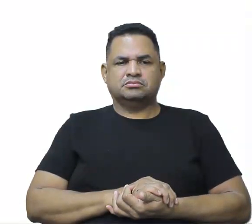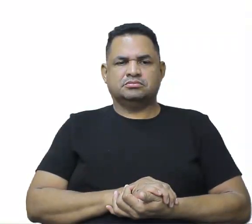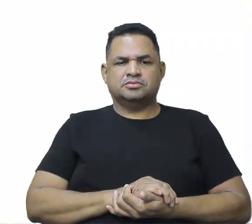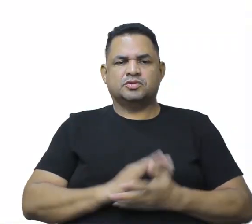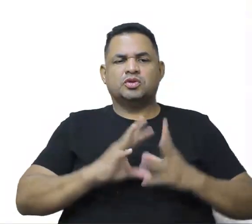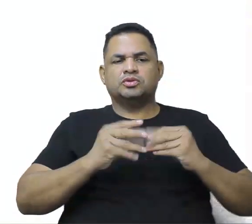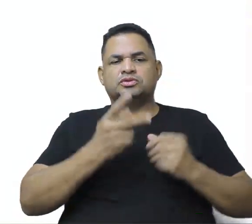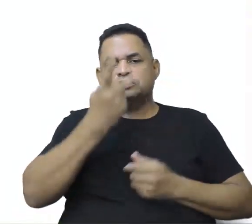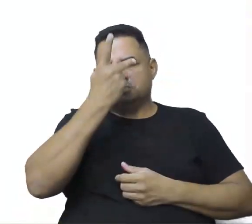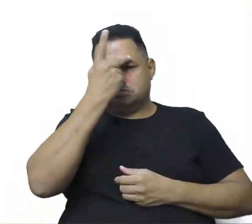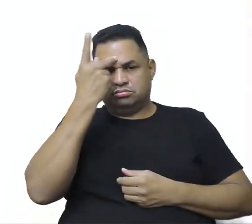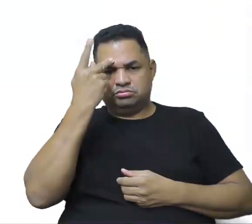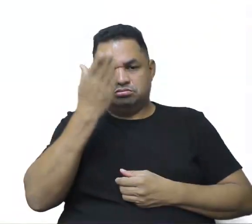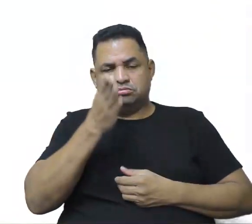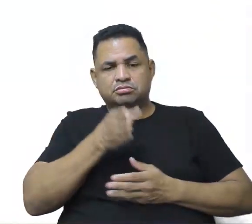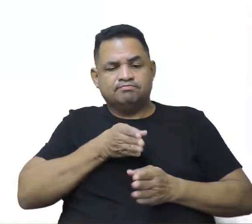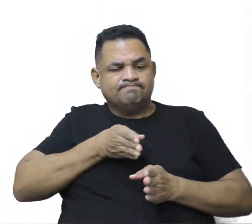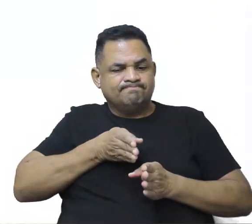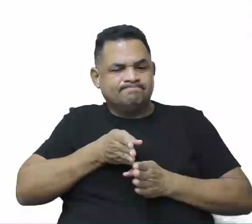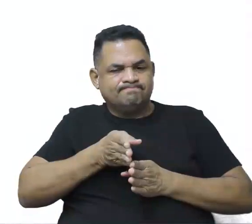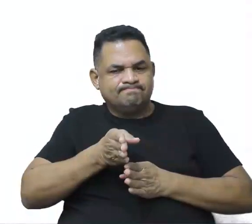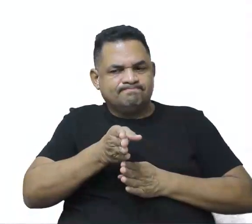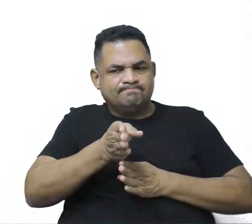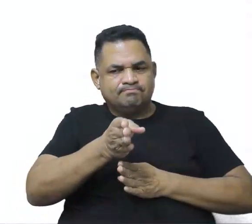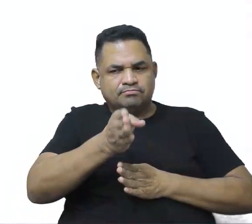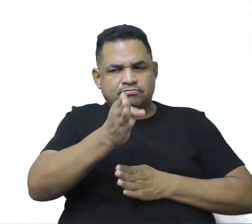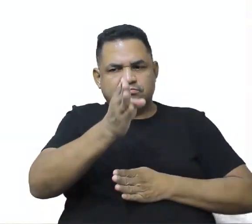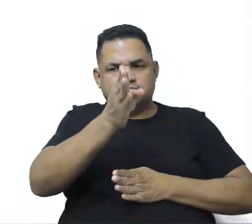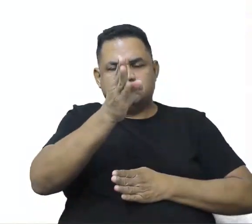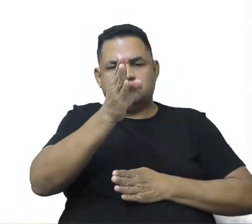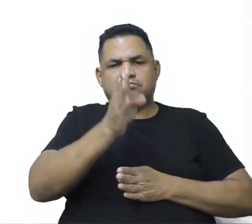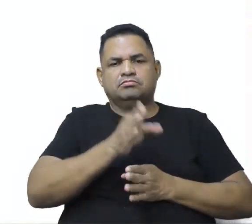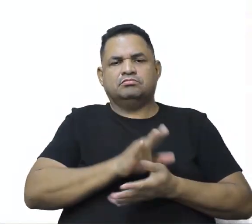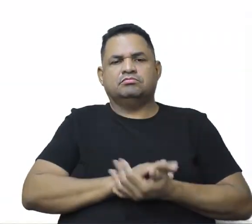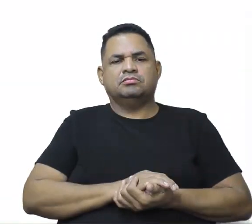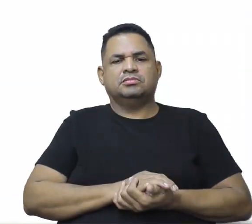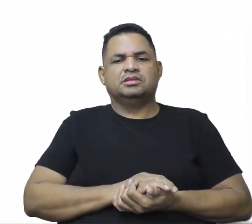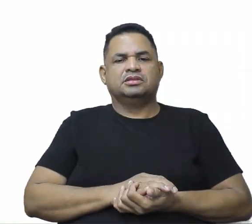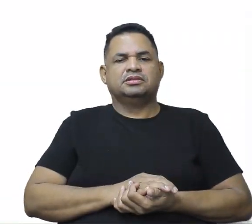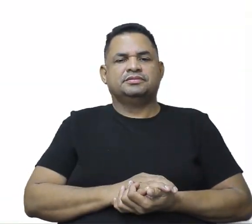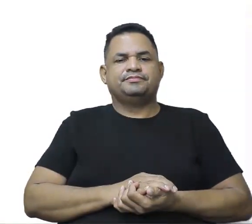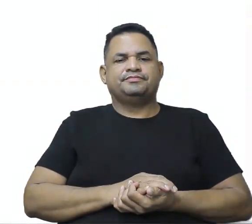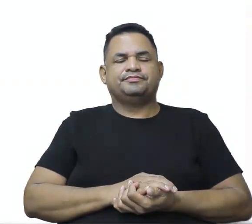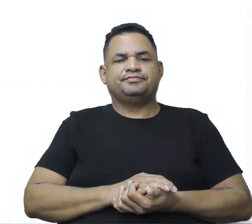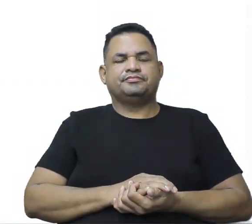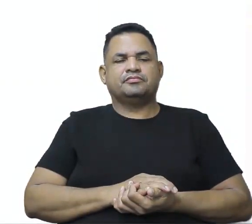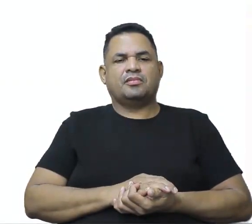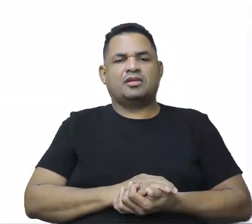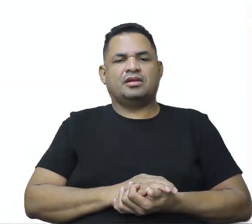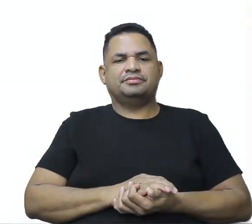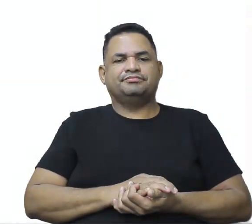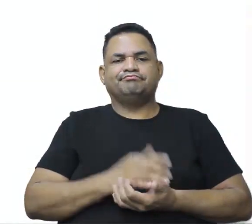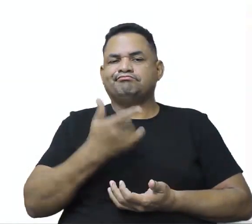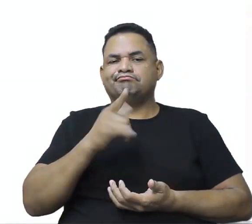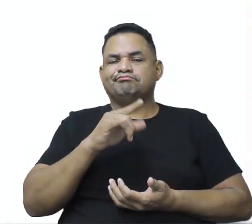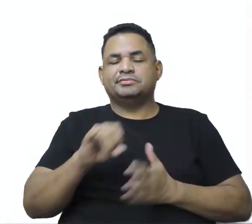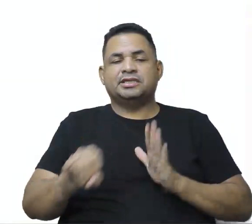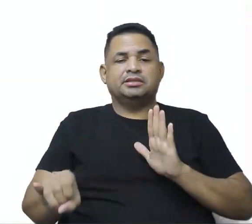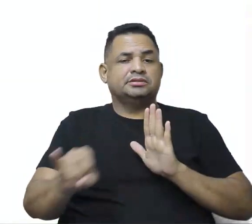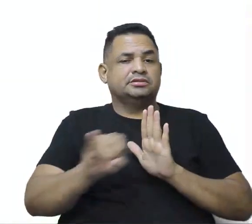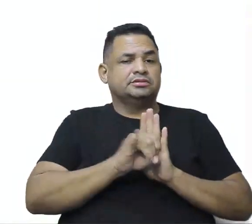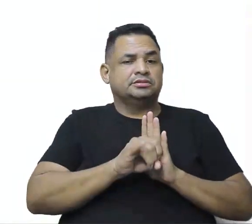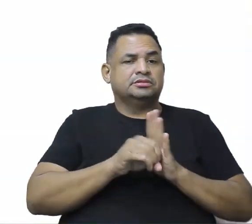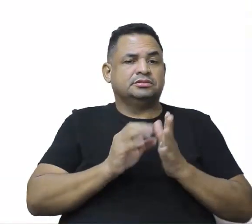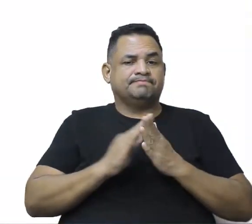todo mundo nessa fila, né? Nesse jogo, sem identidade, né?